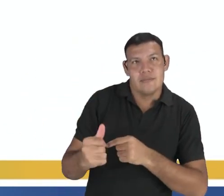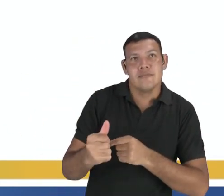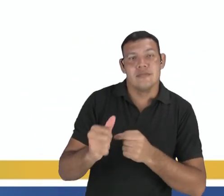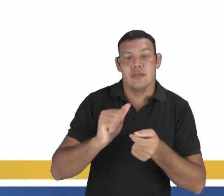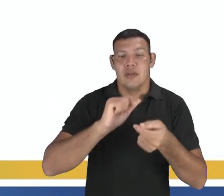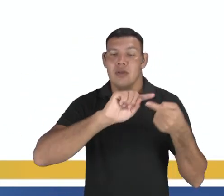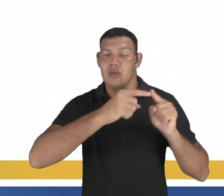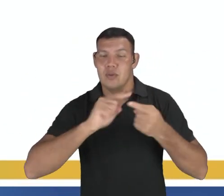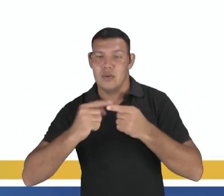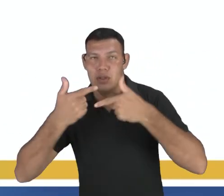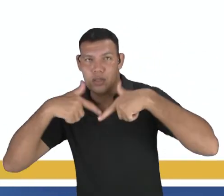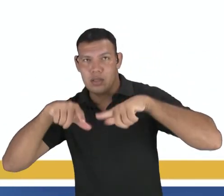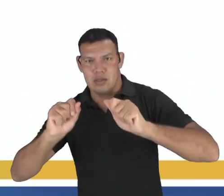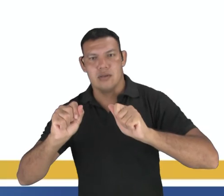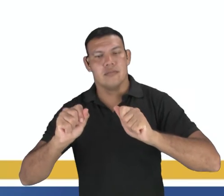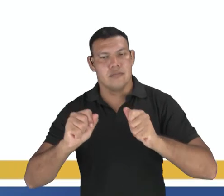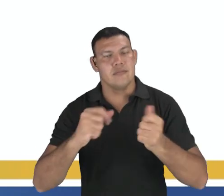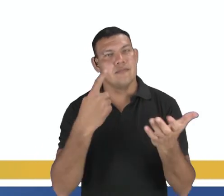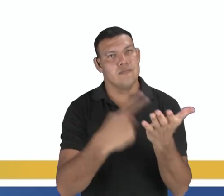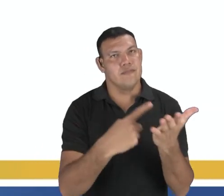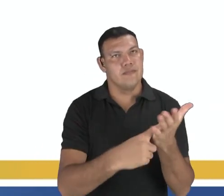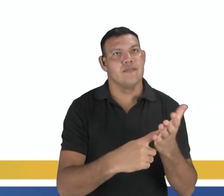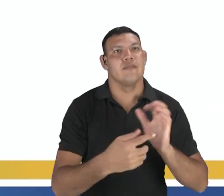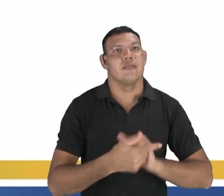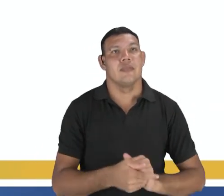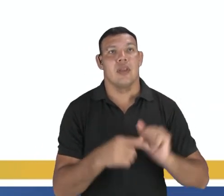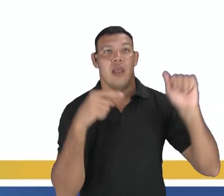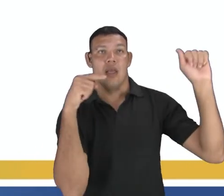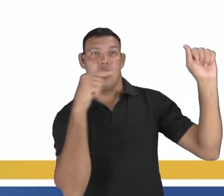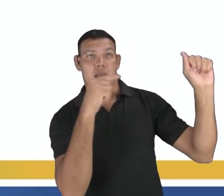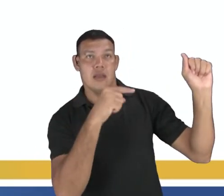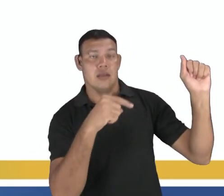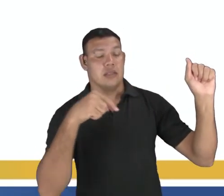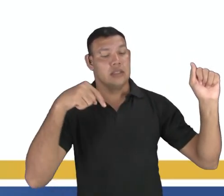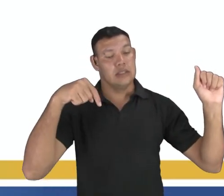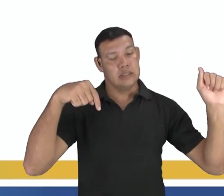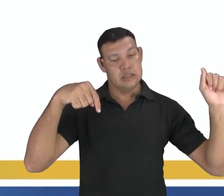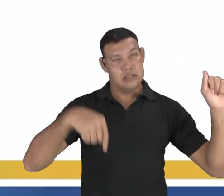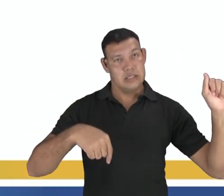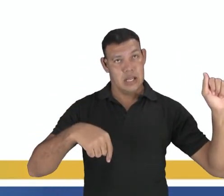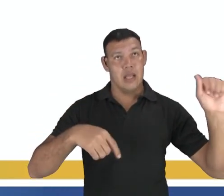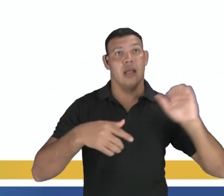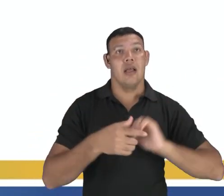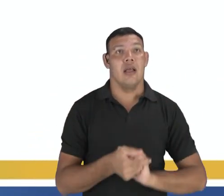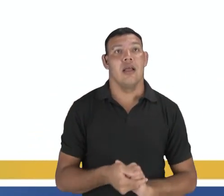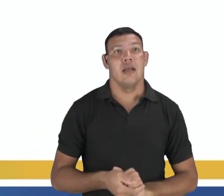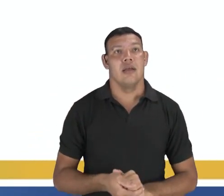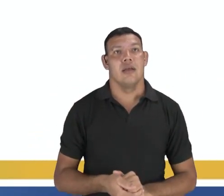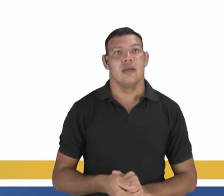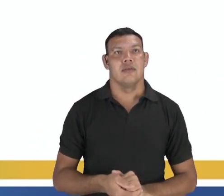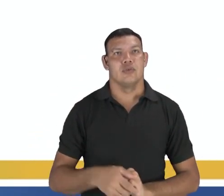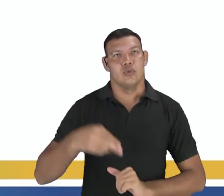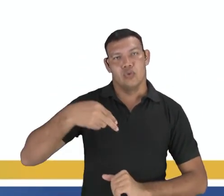condizente aos mesmos. A. Aqui no norte do Pará, as pessoas chamam a correteza de rio de corredeira.